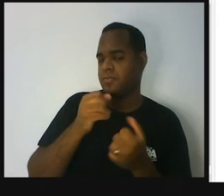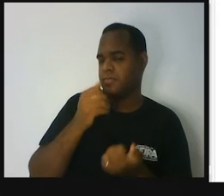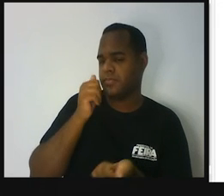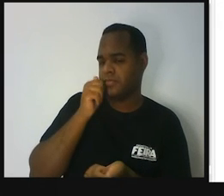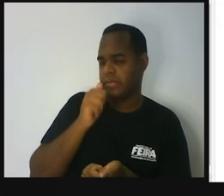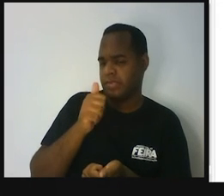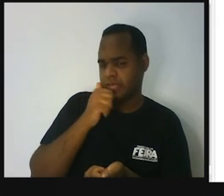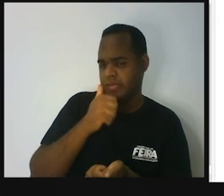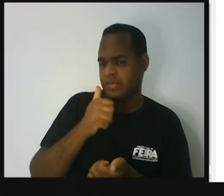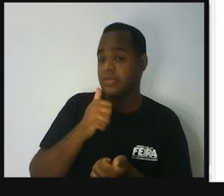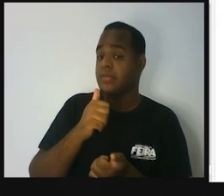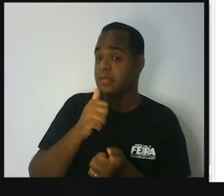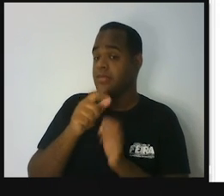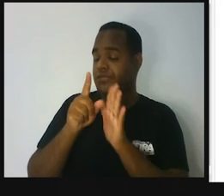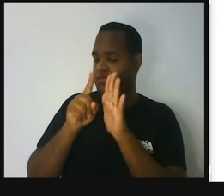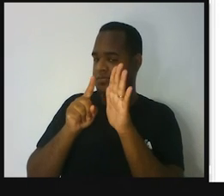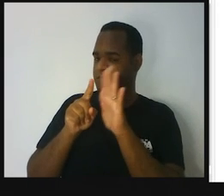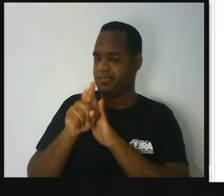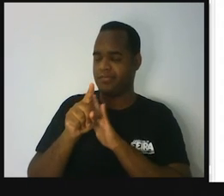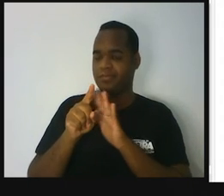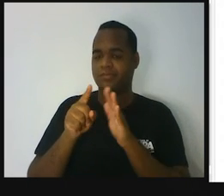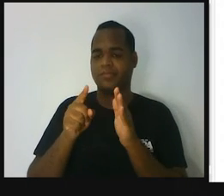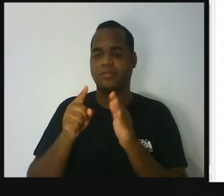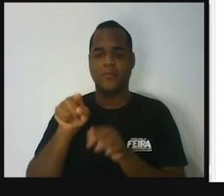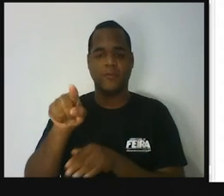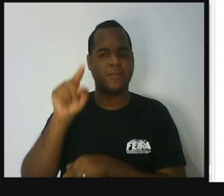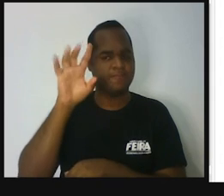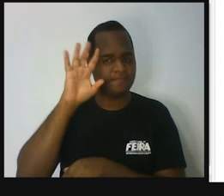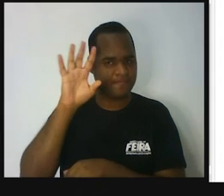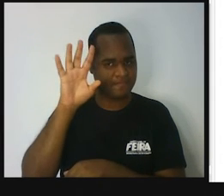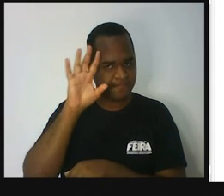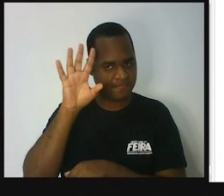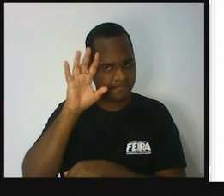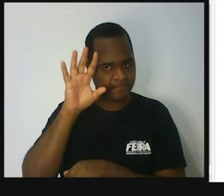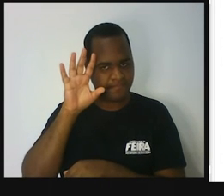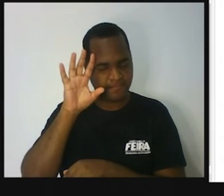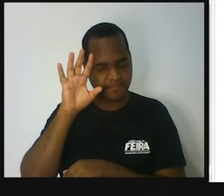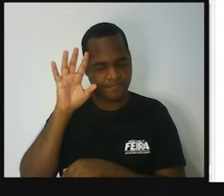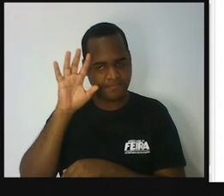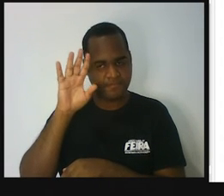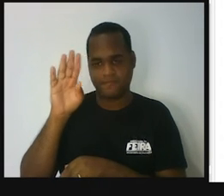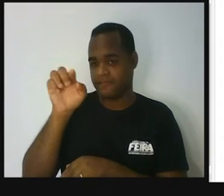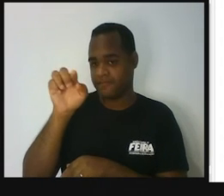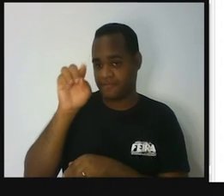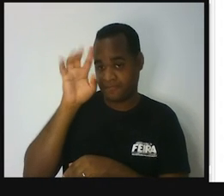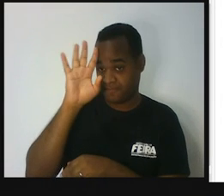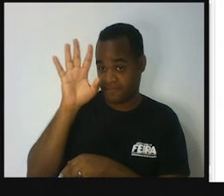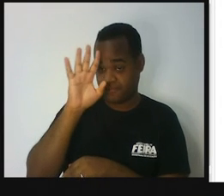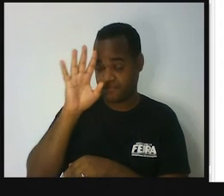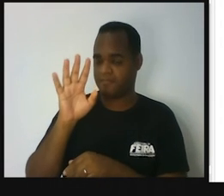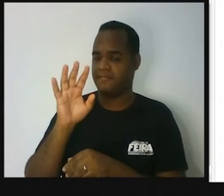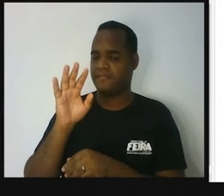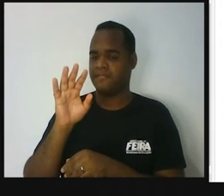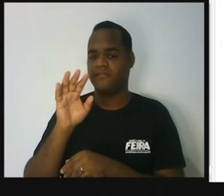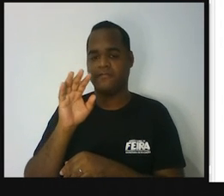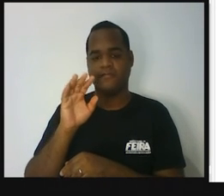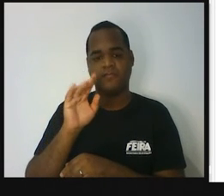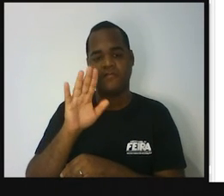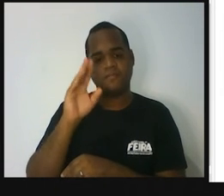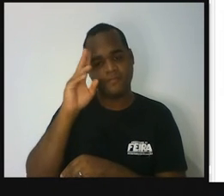Essa perguntinha, né? Eu queria que você pensasse um pouquinho. Mas, lembre-se.